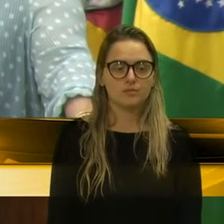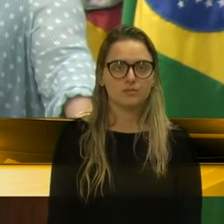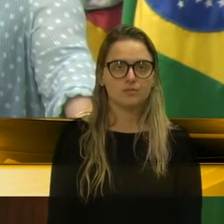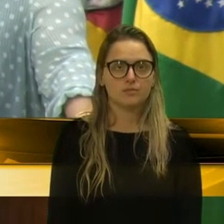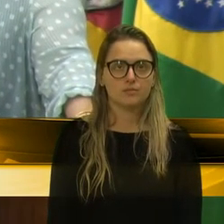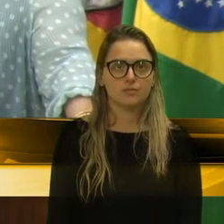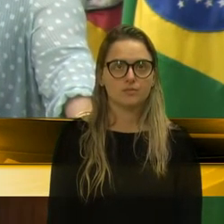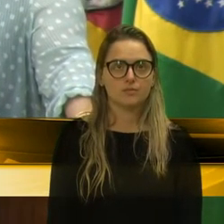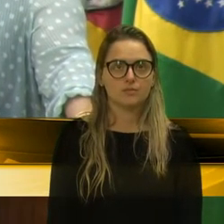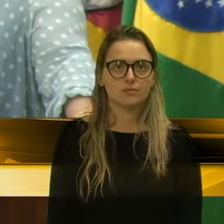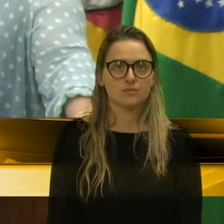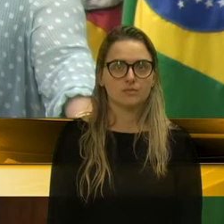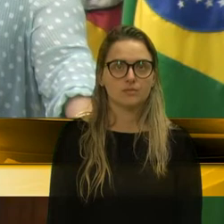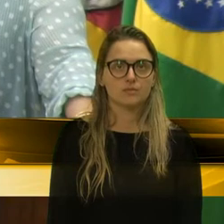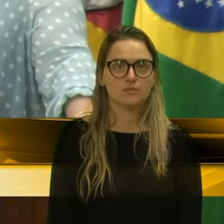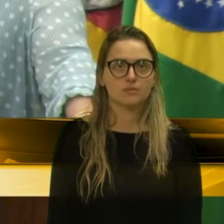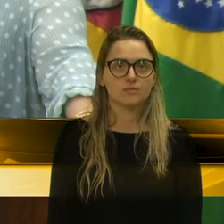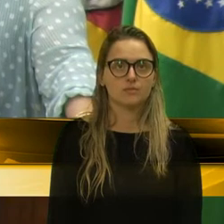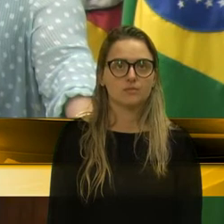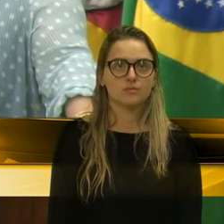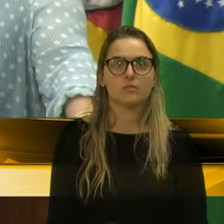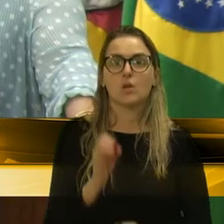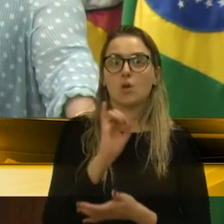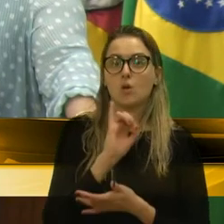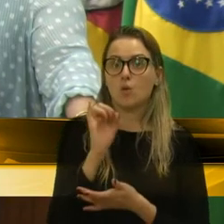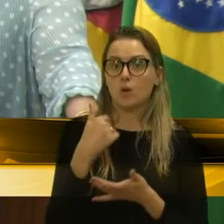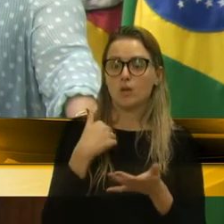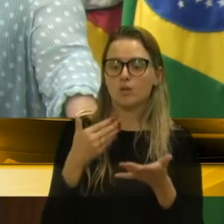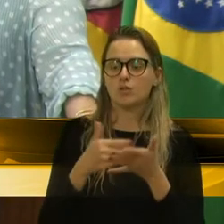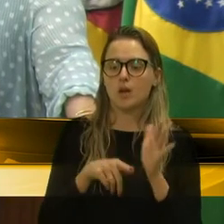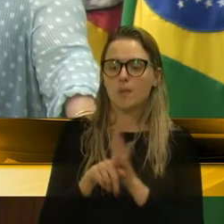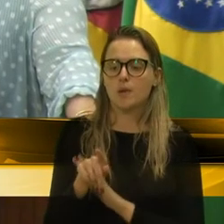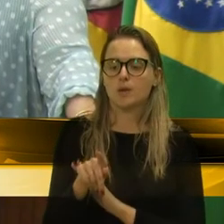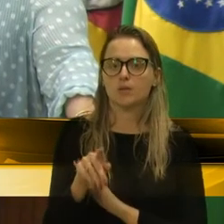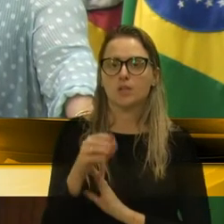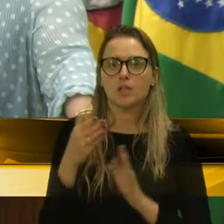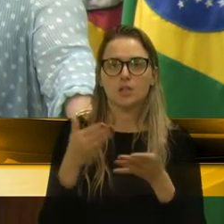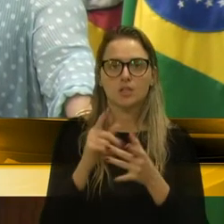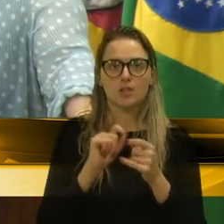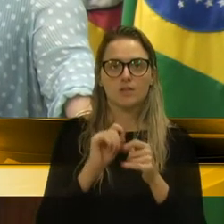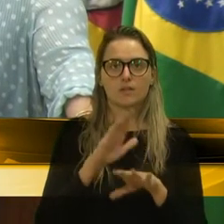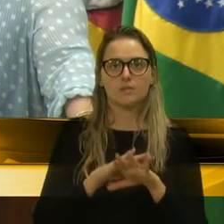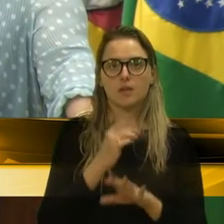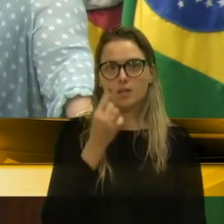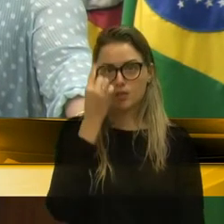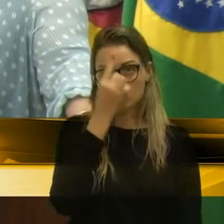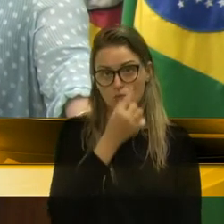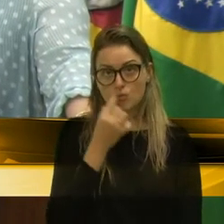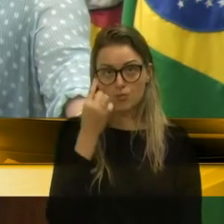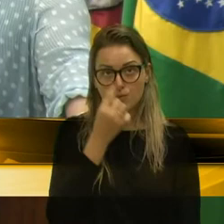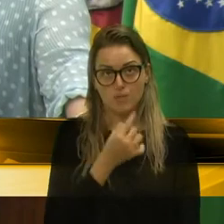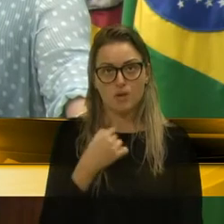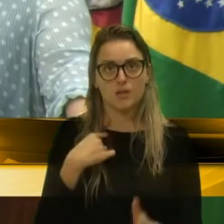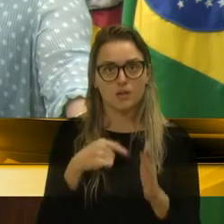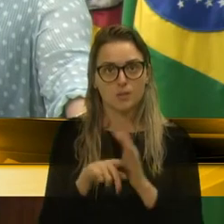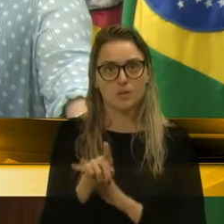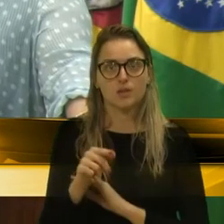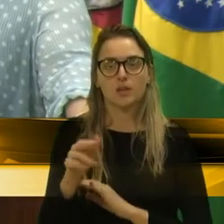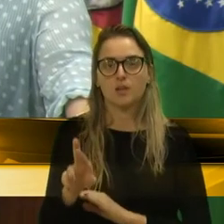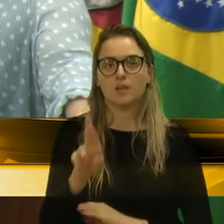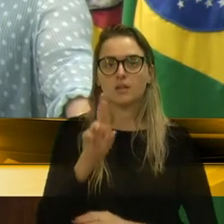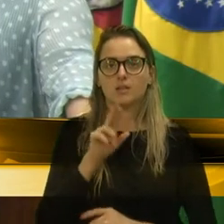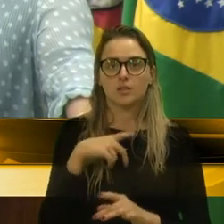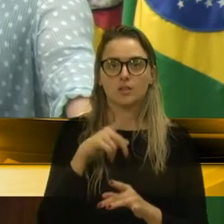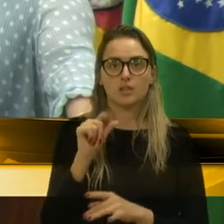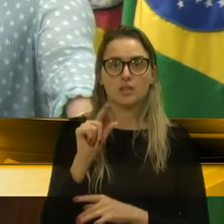Oi, Tânia, eu já perguntei e ela falou que faz mais de uma hora que eu perguntei. Ela falou que tinha 10